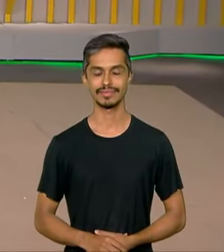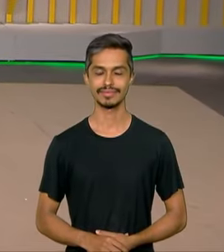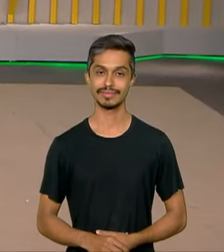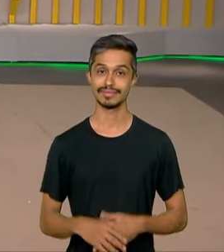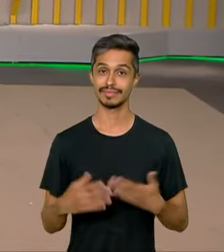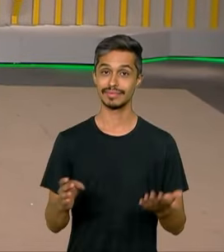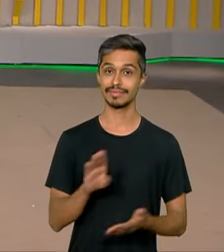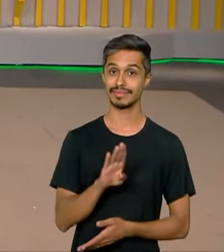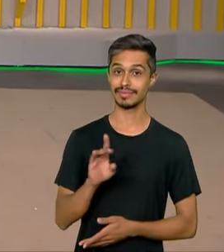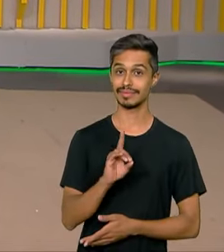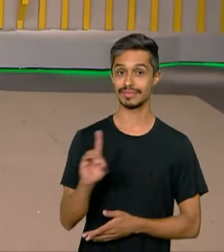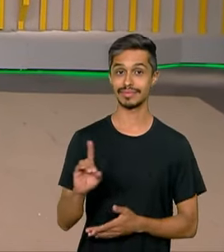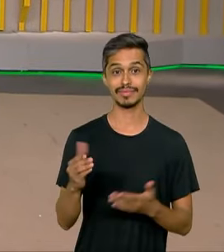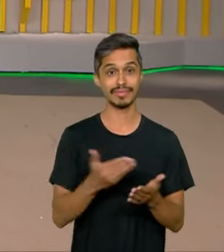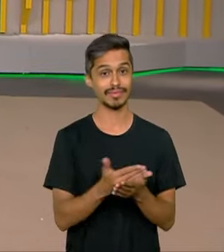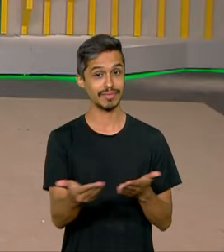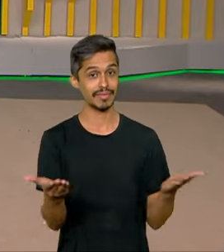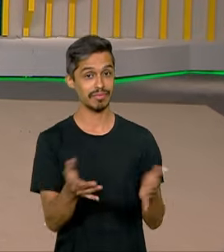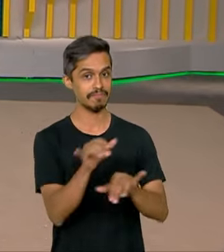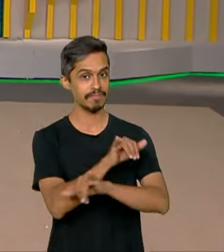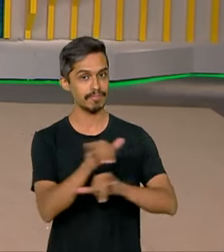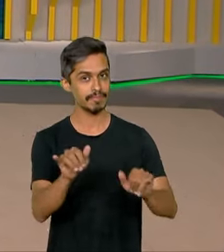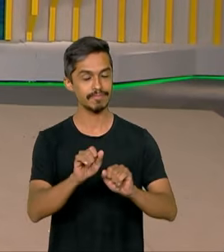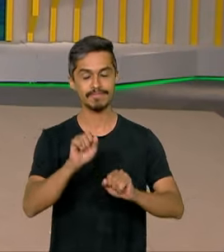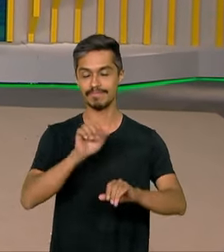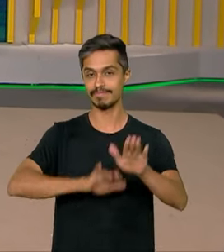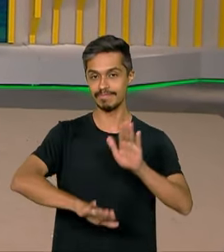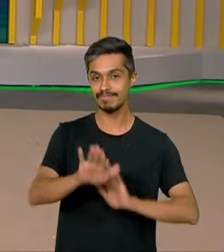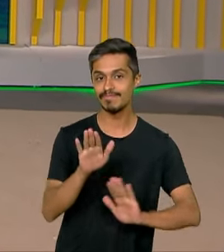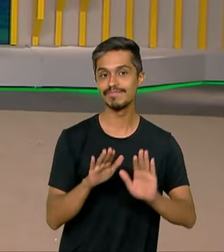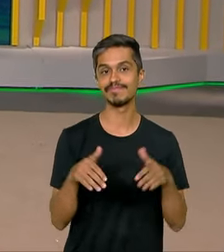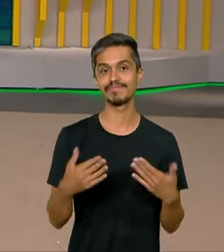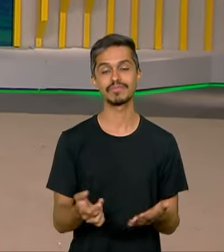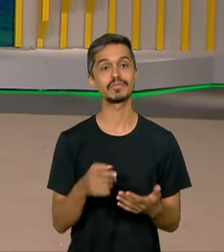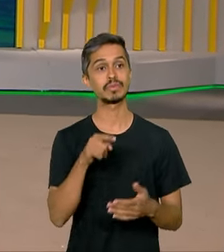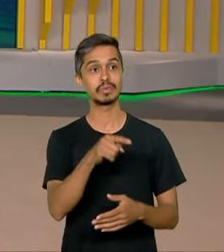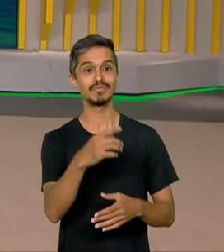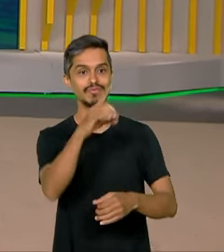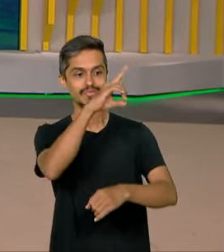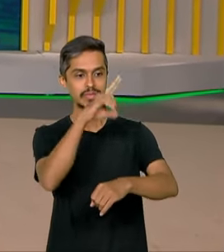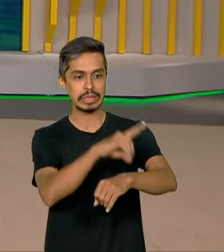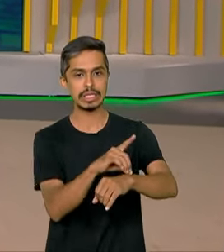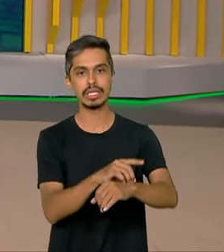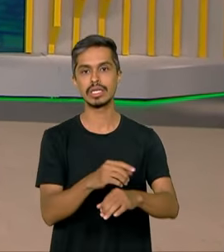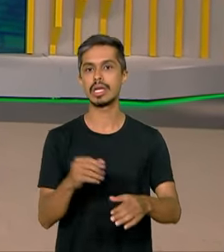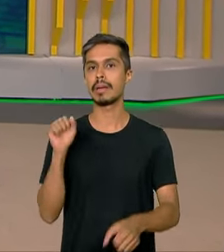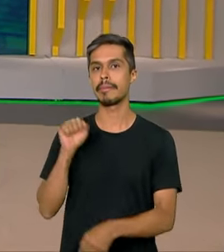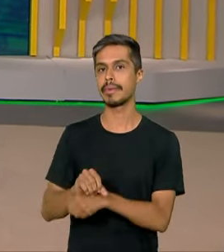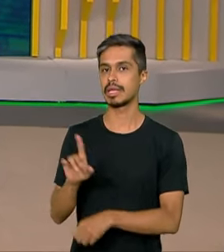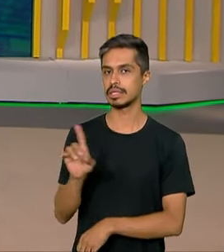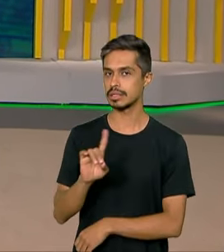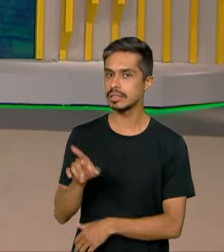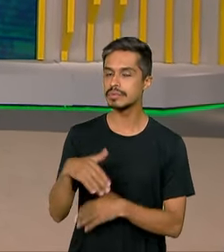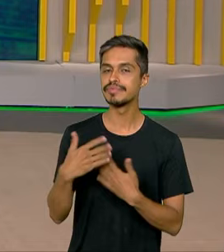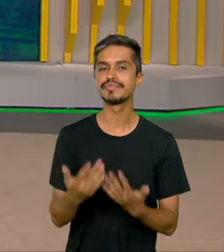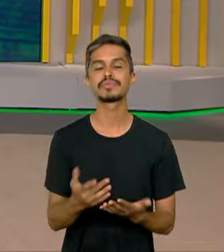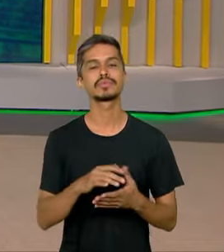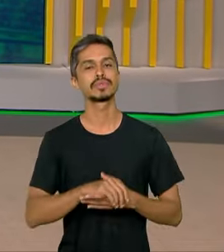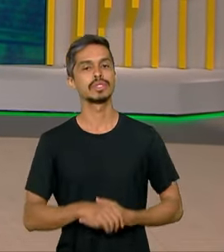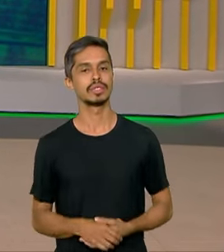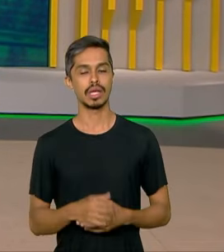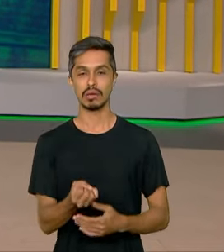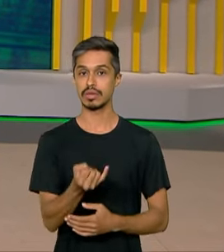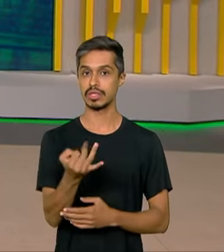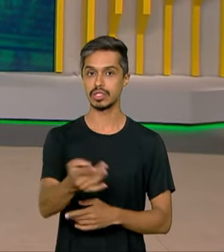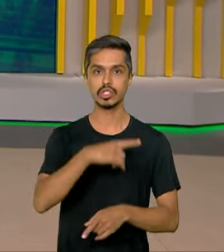O Brasil em dia começa com um alerta. Os cuidados com a dengue não podem parar. Com o aumento no número de casos e